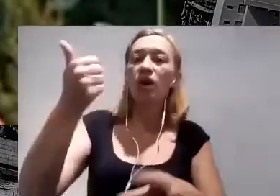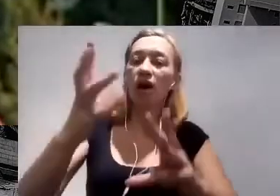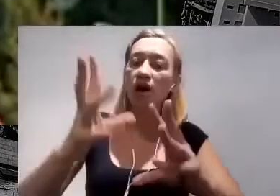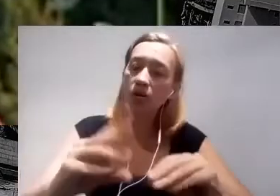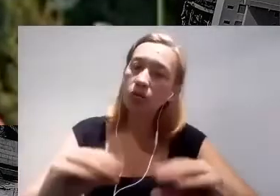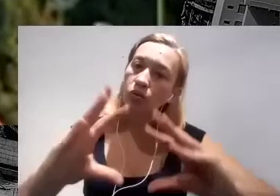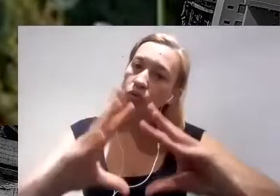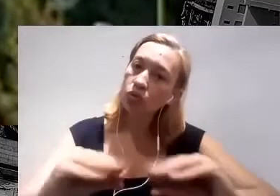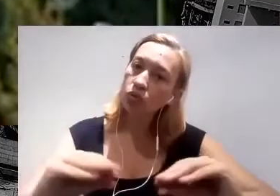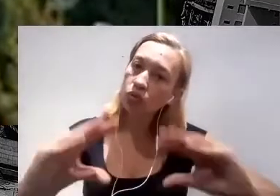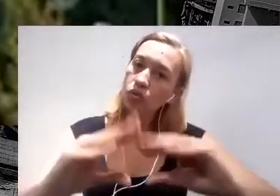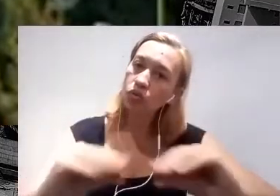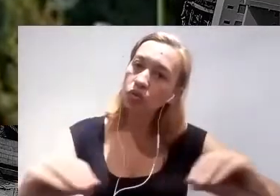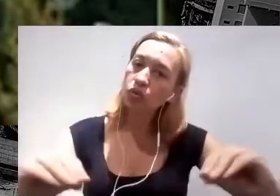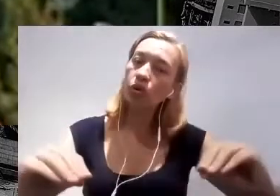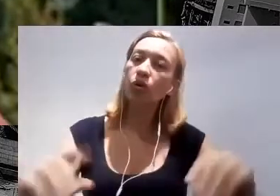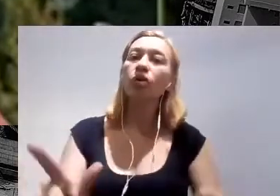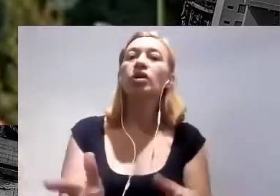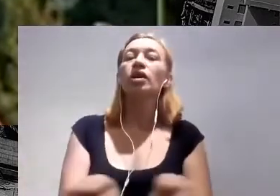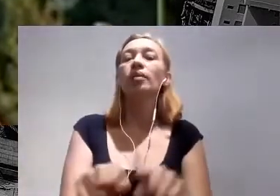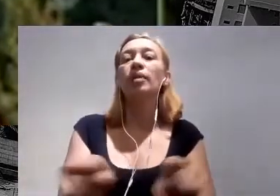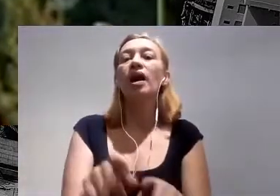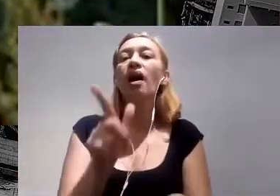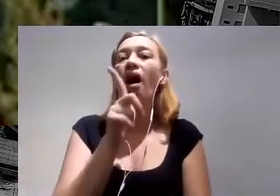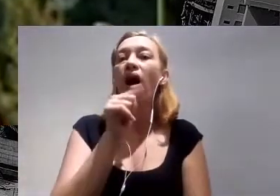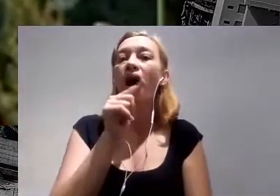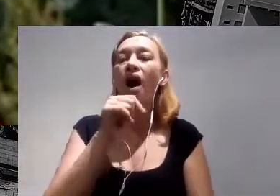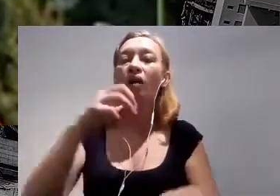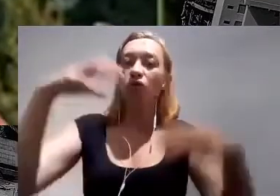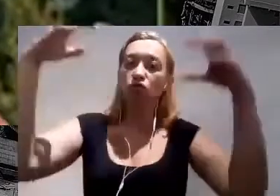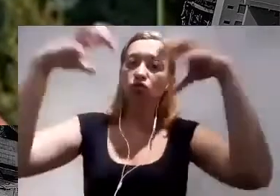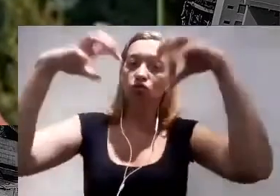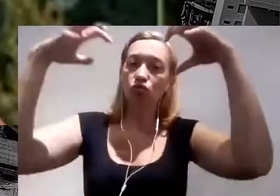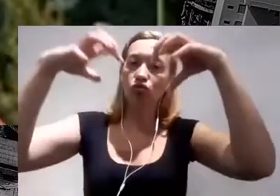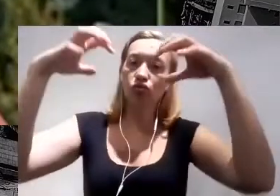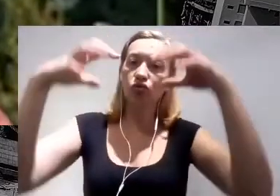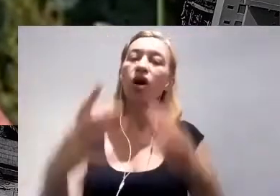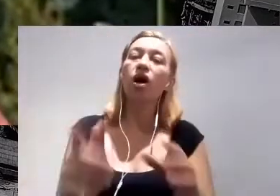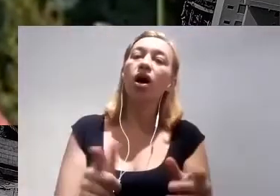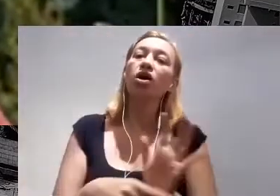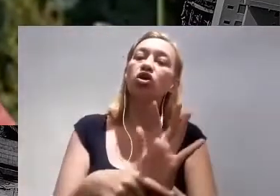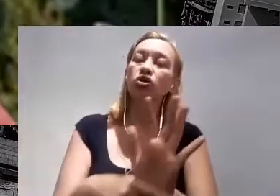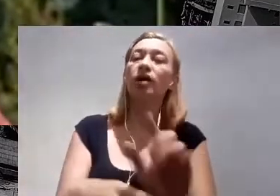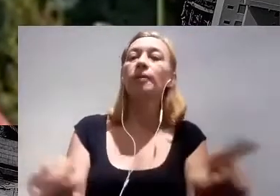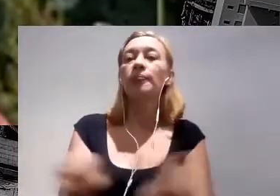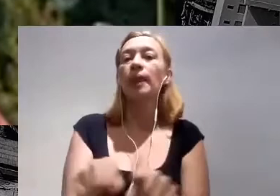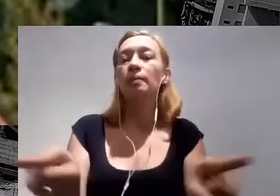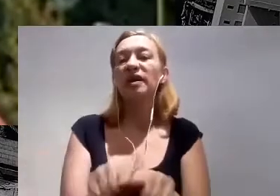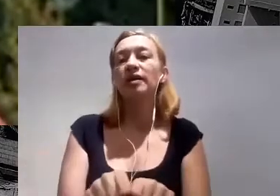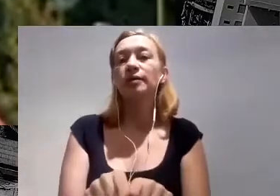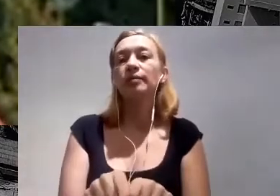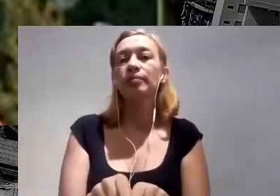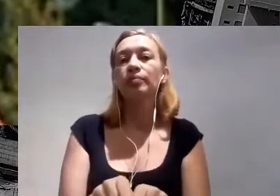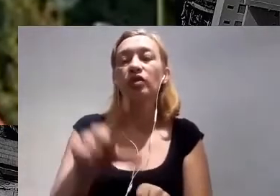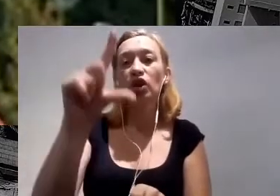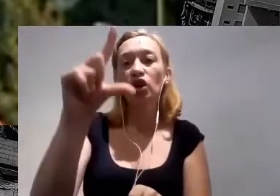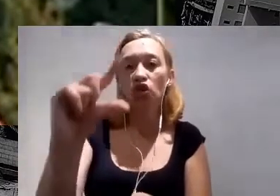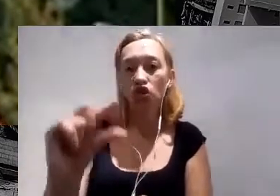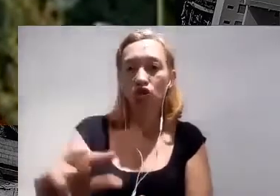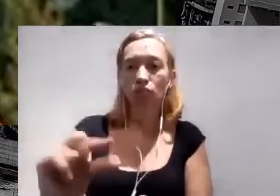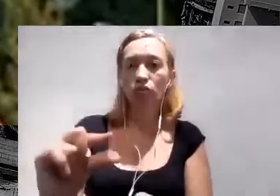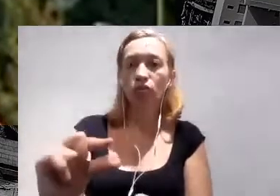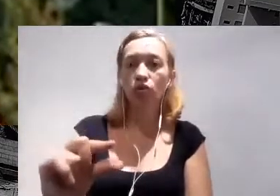da água de chuva e reabastecimento dos aquitos. Também reduz o aporte de nutrientes